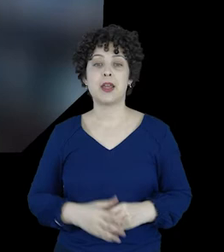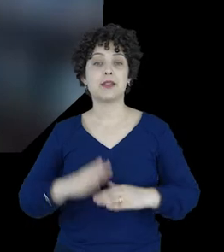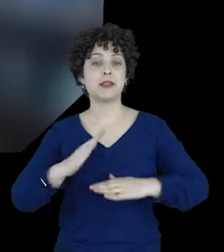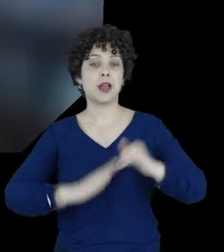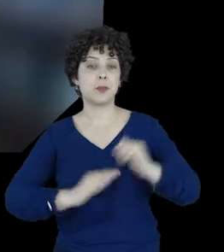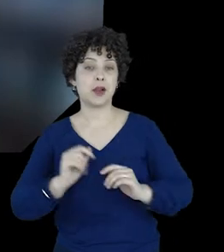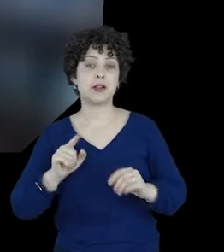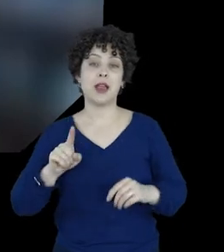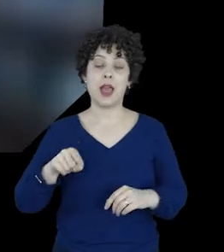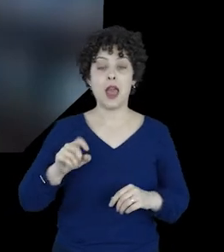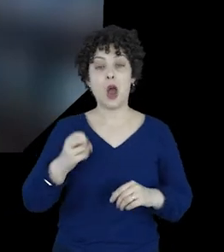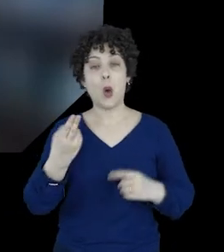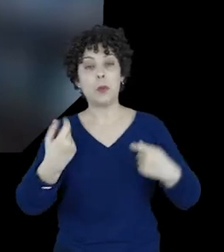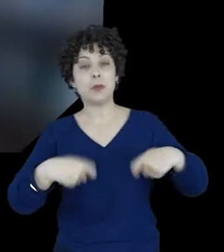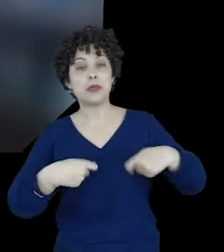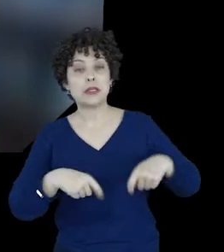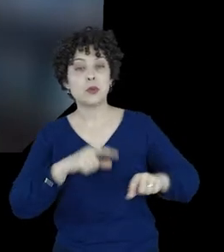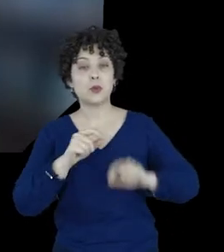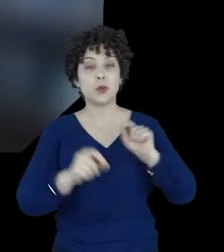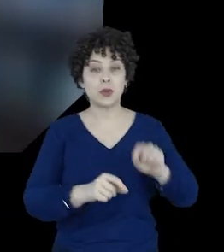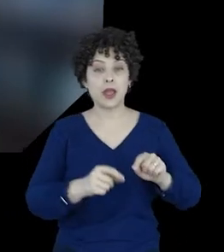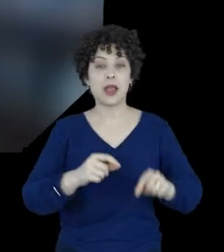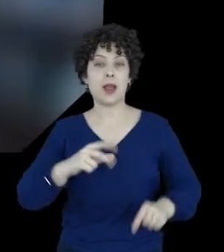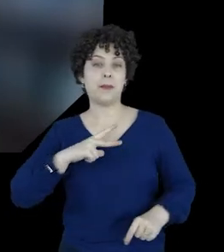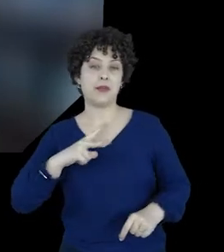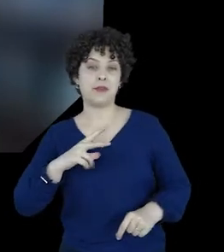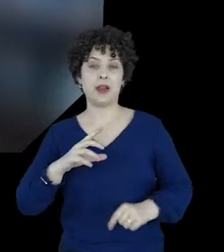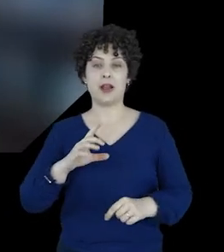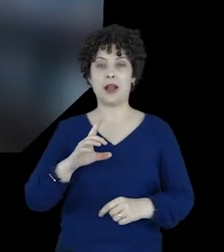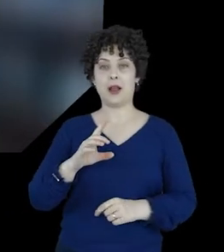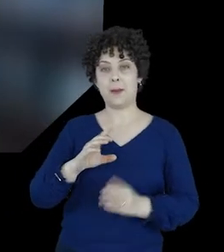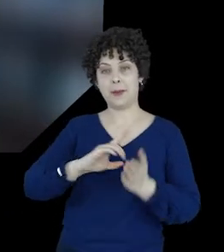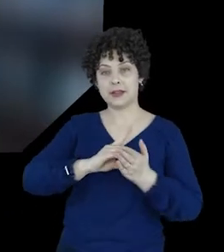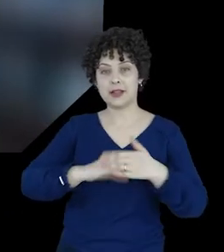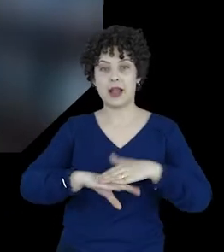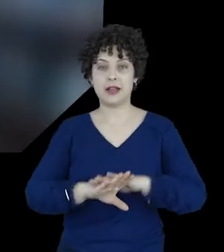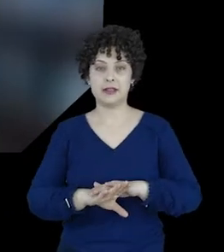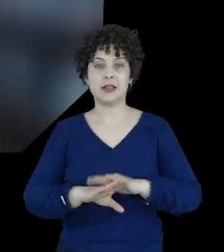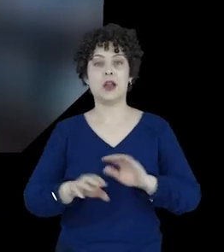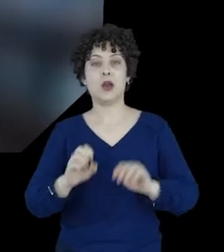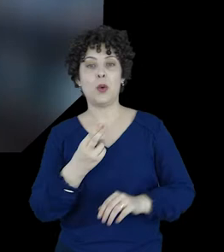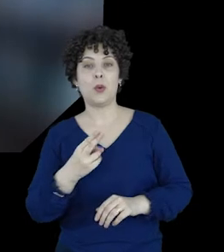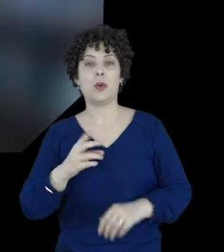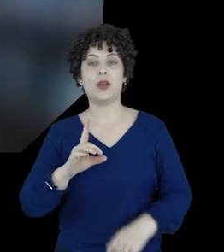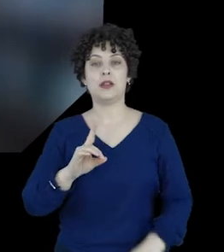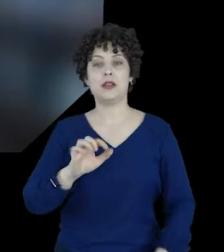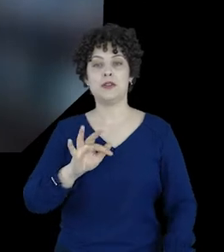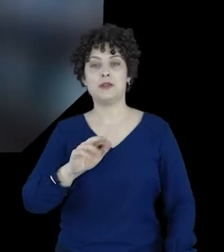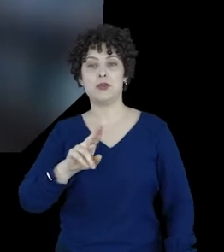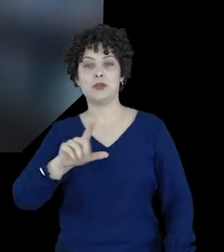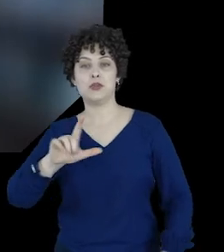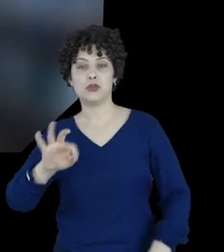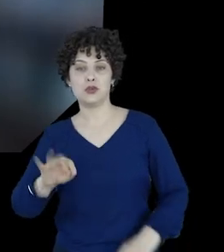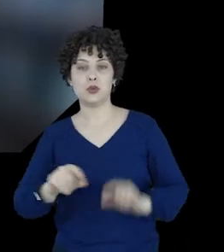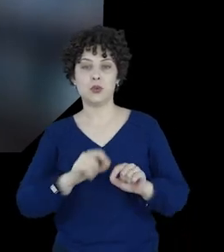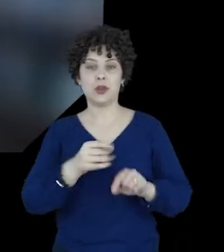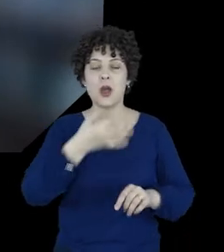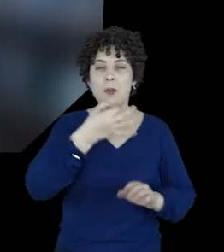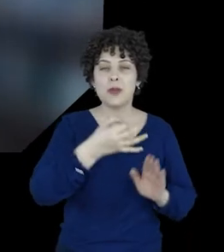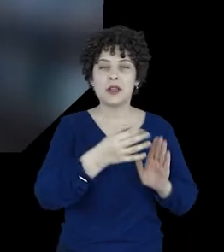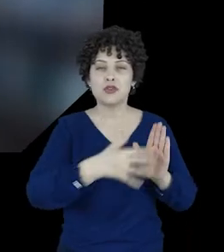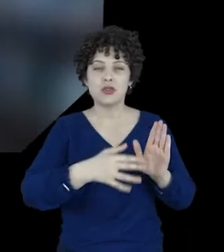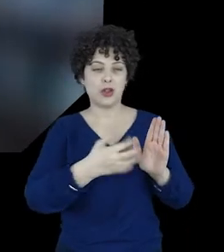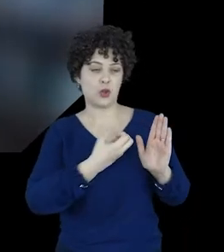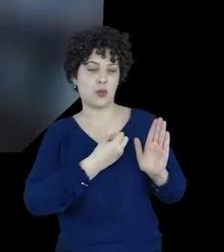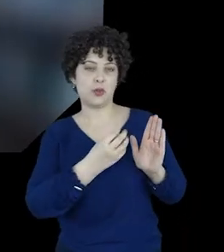Na prática, é, ou deveria ser, a implementação de Privacy by Design e Privacy by Default, que o comentário